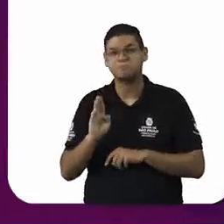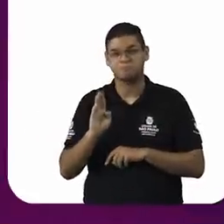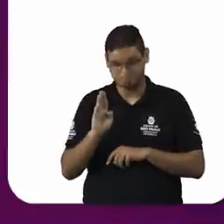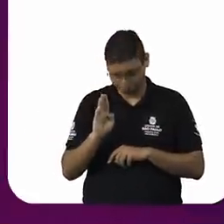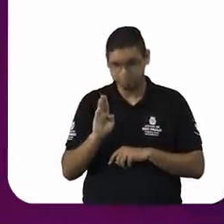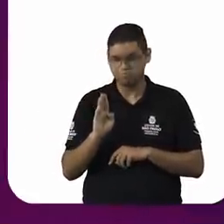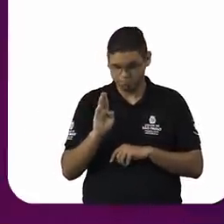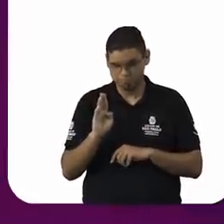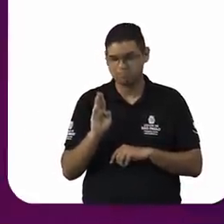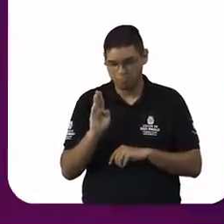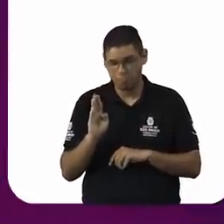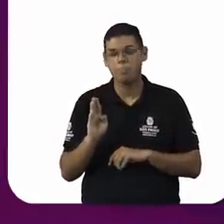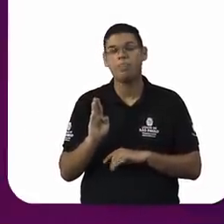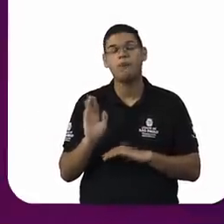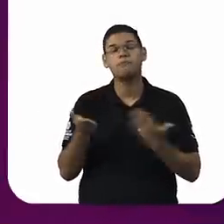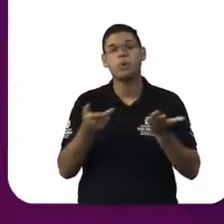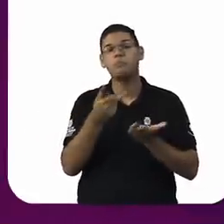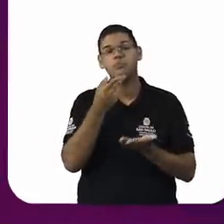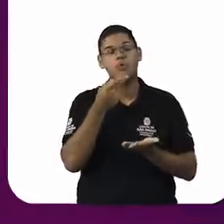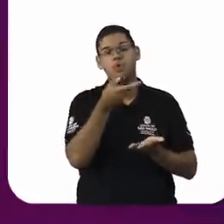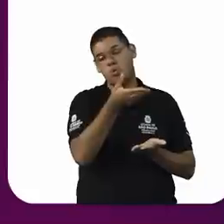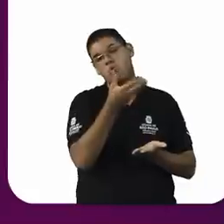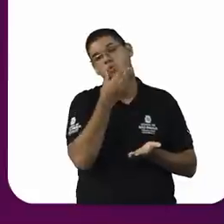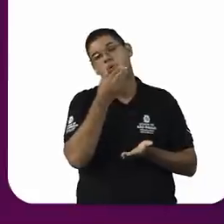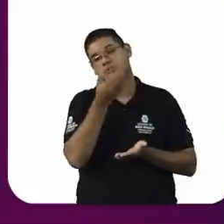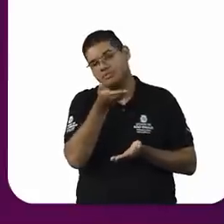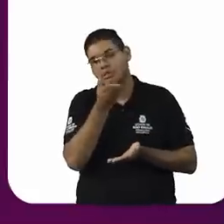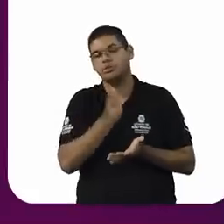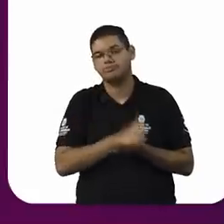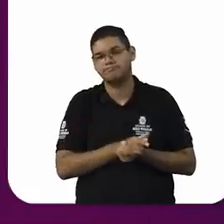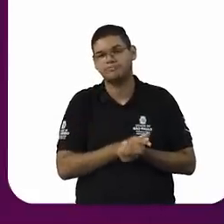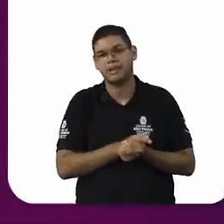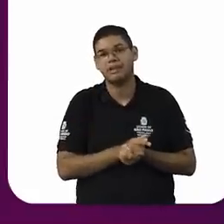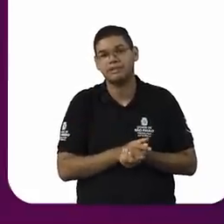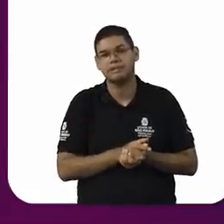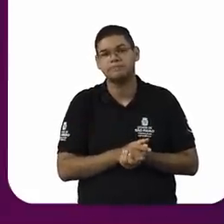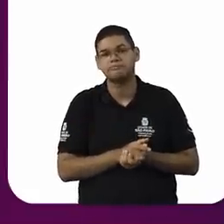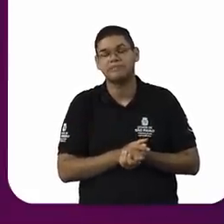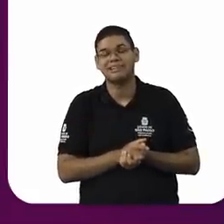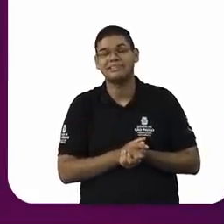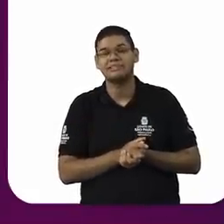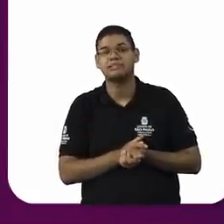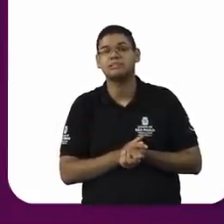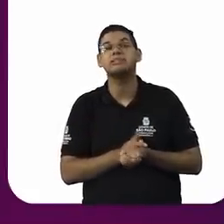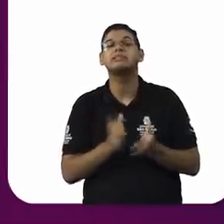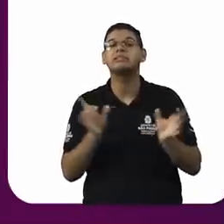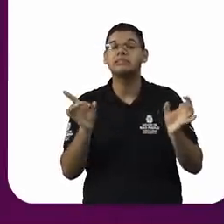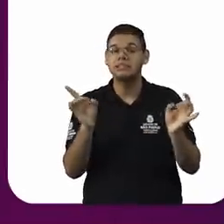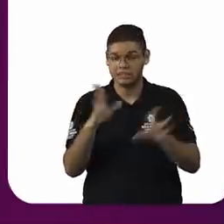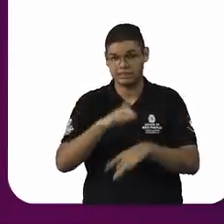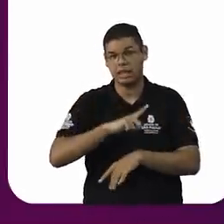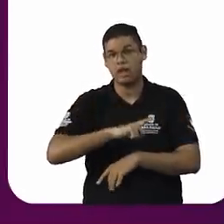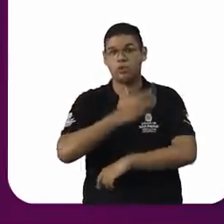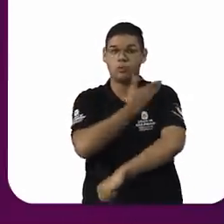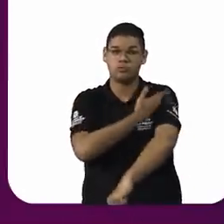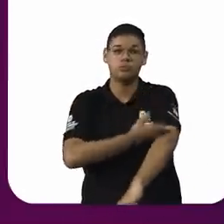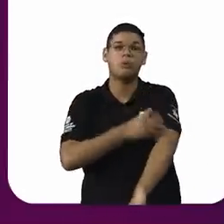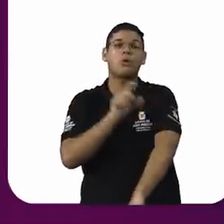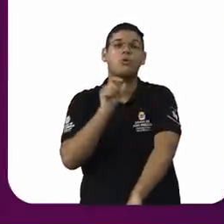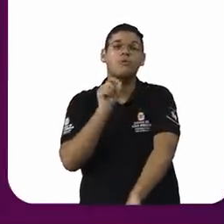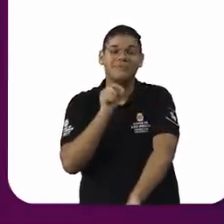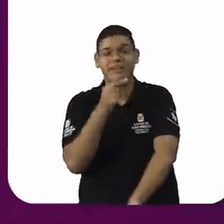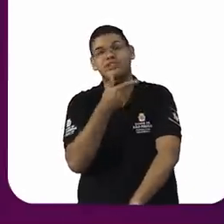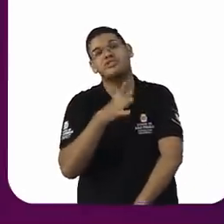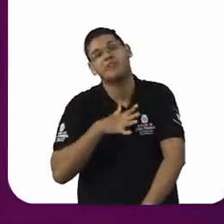trouxe o doutor Hédio, são de tradições afro-indígenas, são de